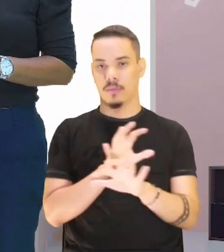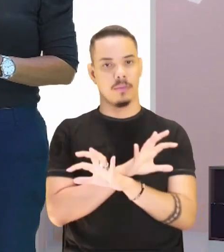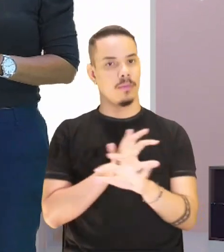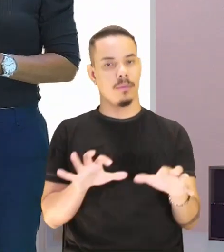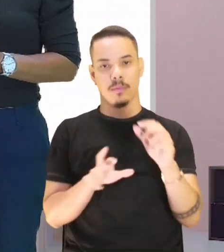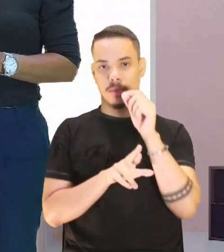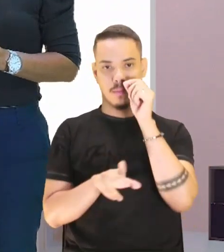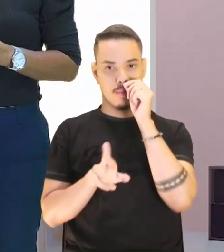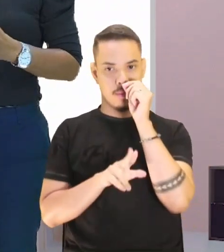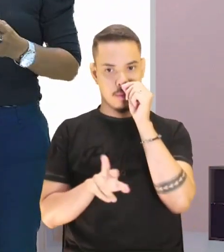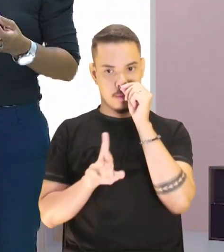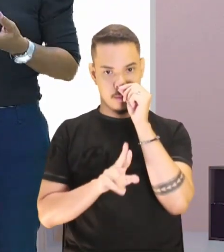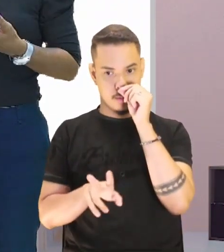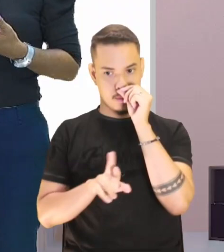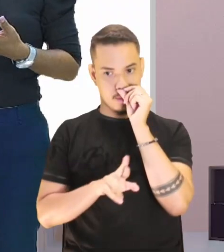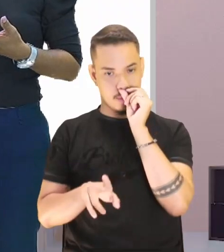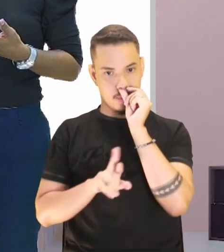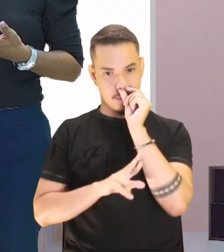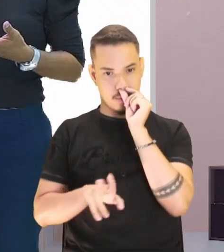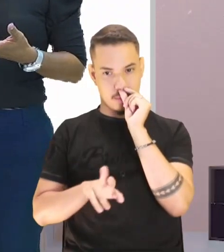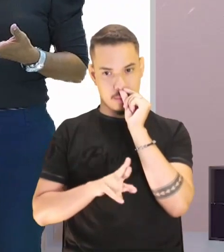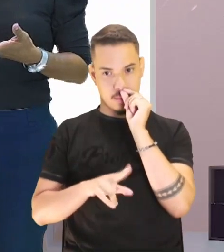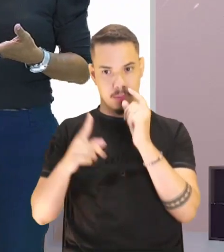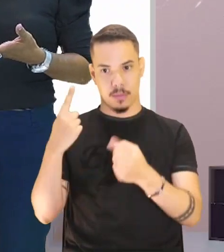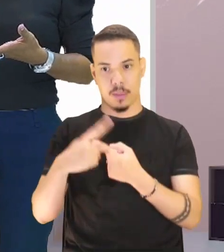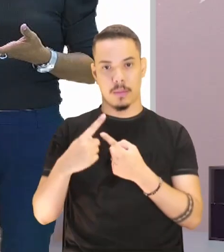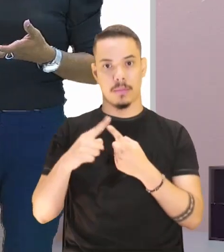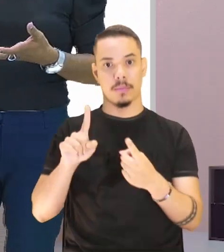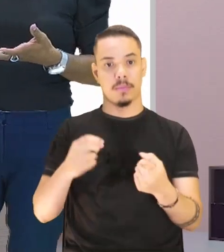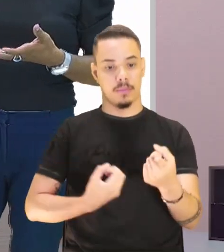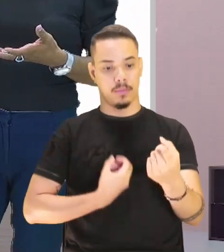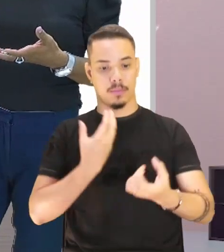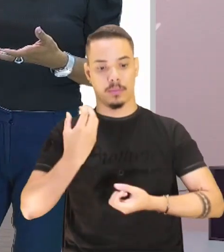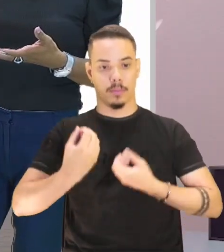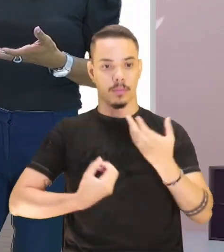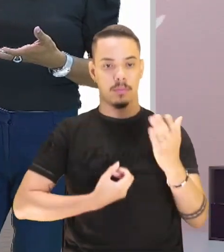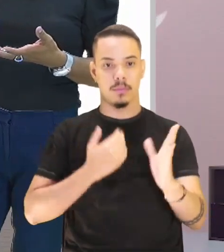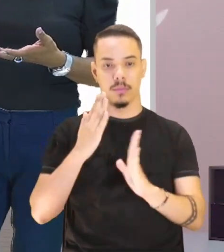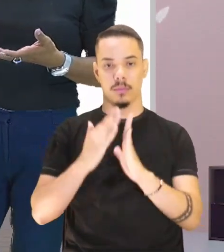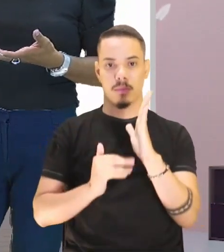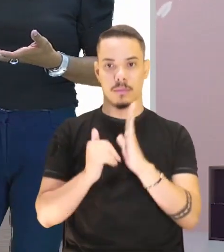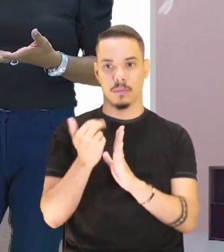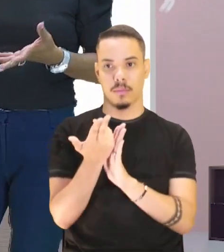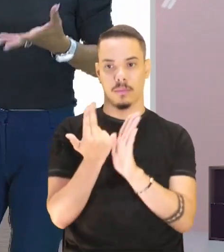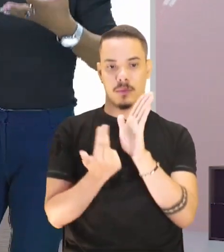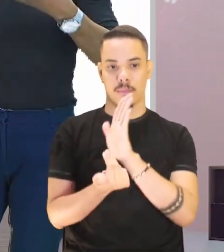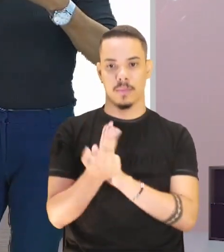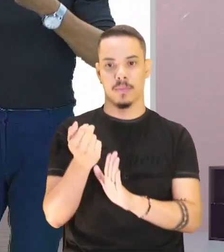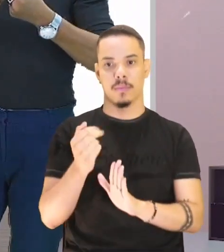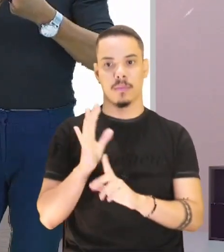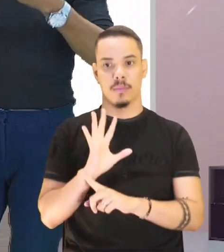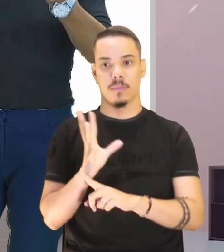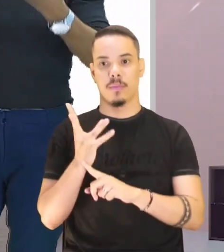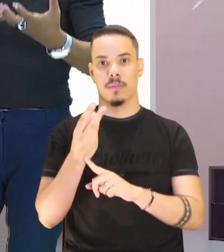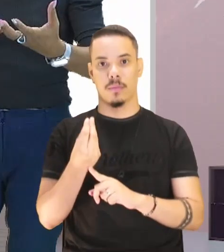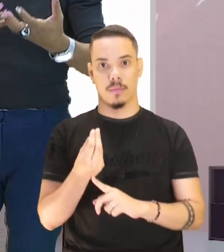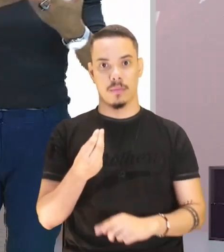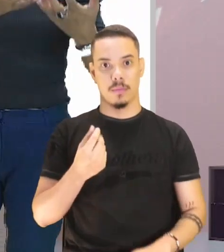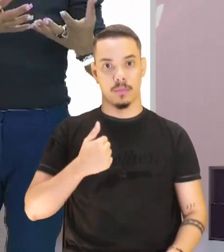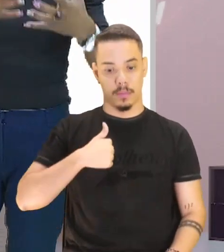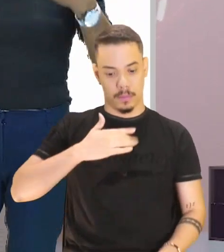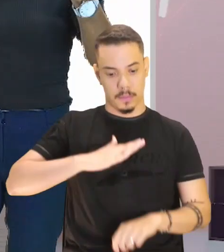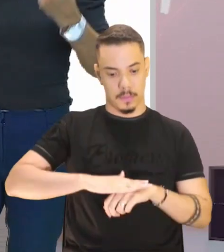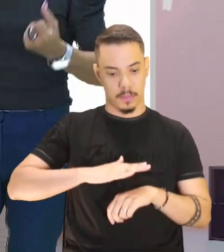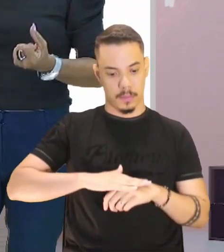disso, porque são produções artísticas, são produções literárias em que um homem, o autor,